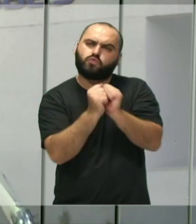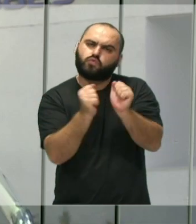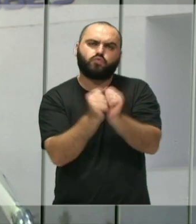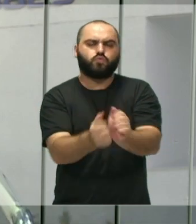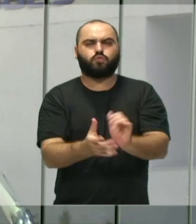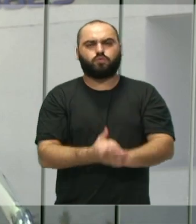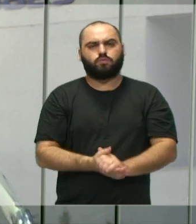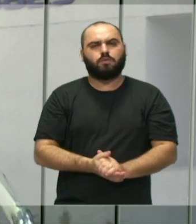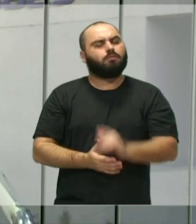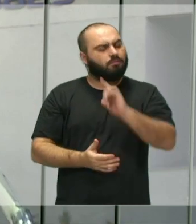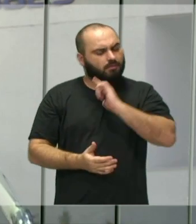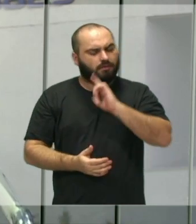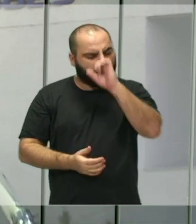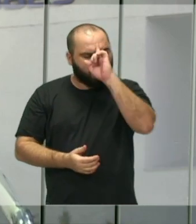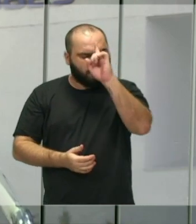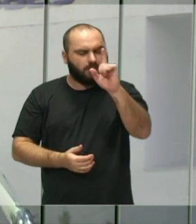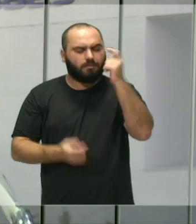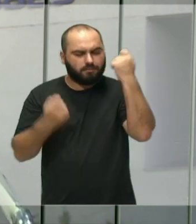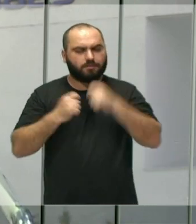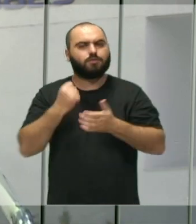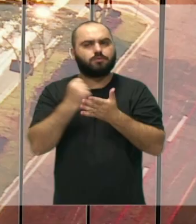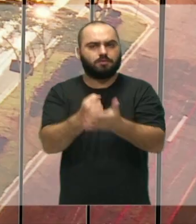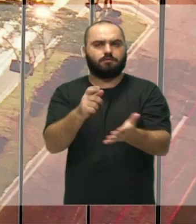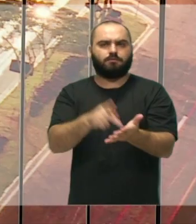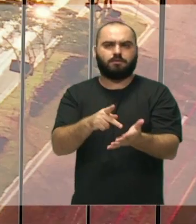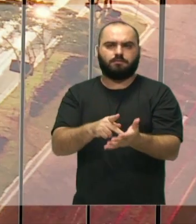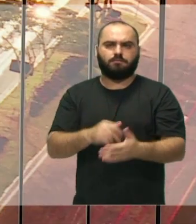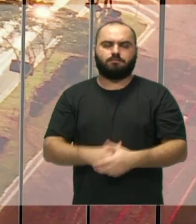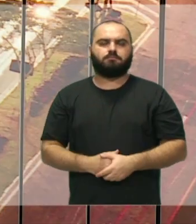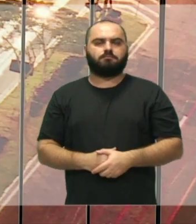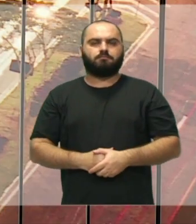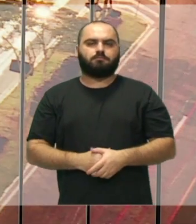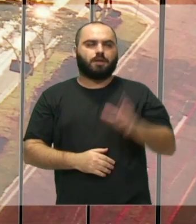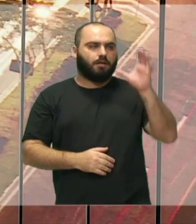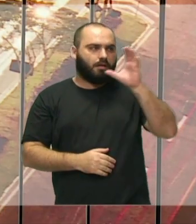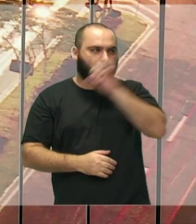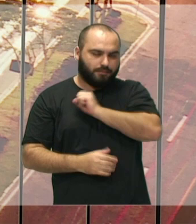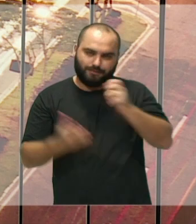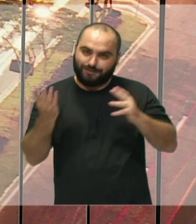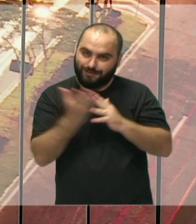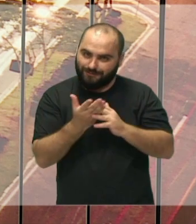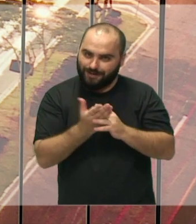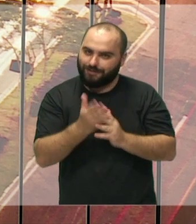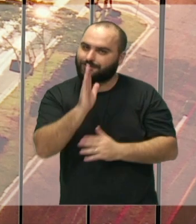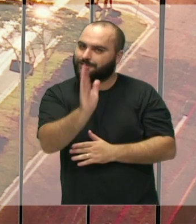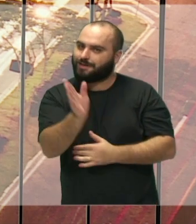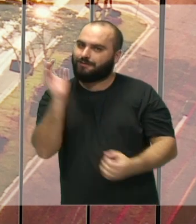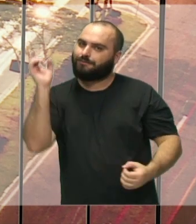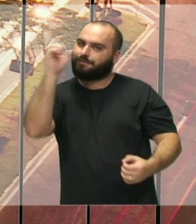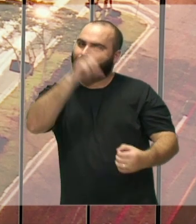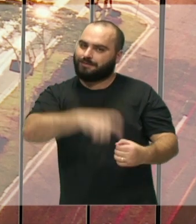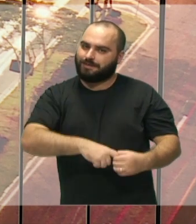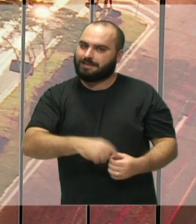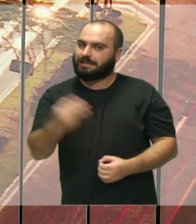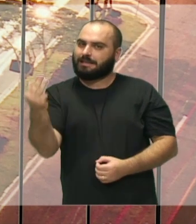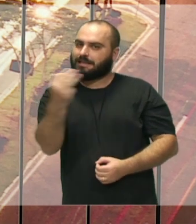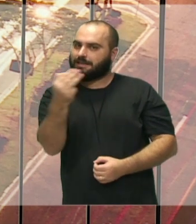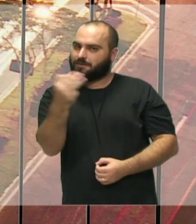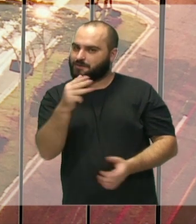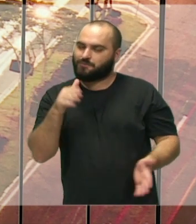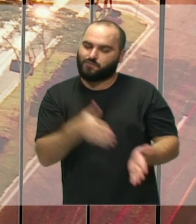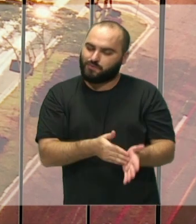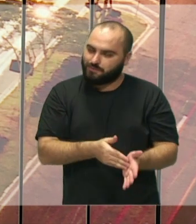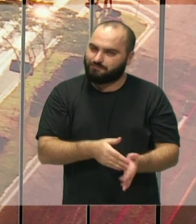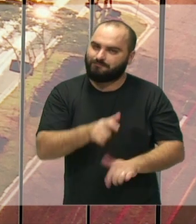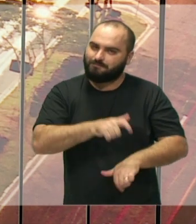a obrigação mesmo de ajudar esses recicladores. Bom, nós vamos fazer mais um rápido intervalo. Já, já voltamos com o terceiro